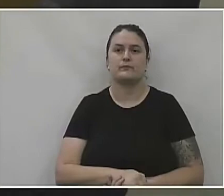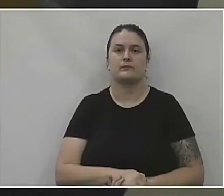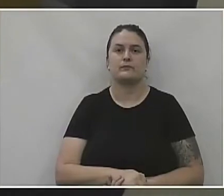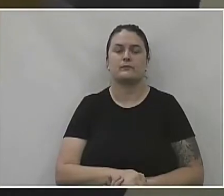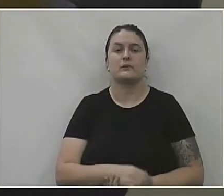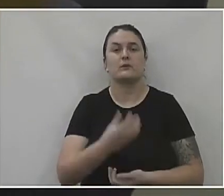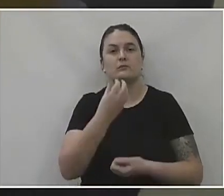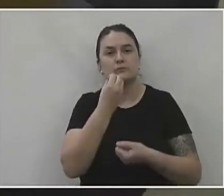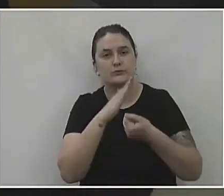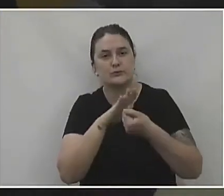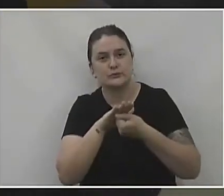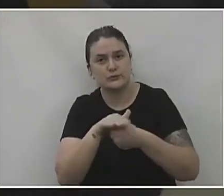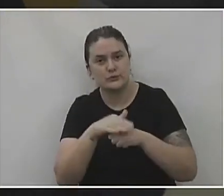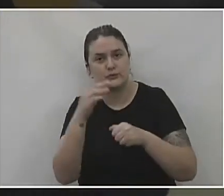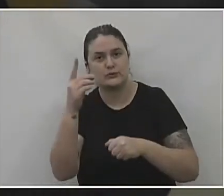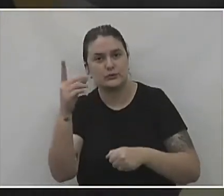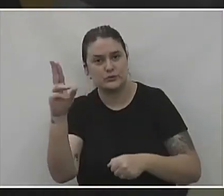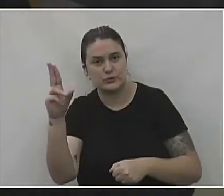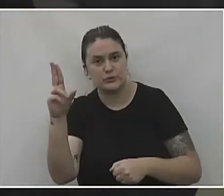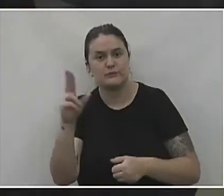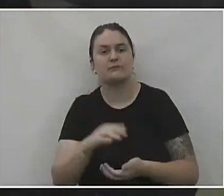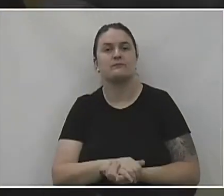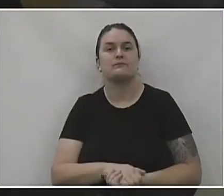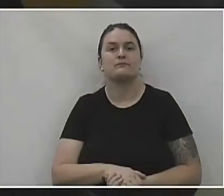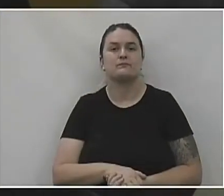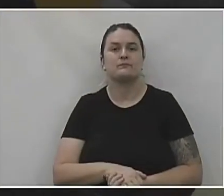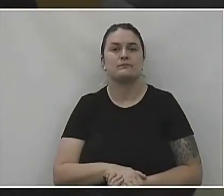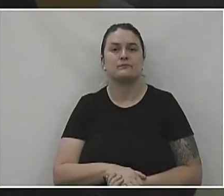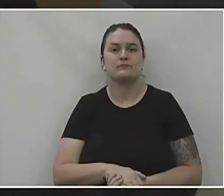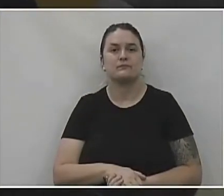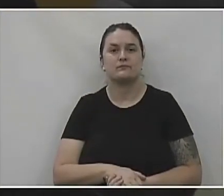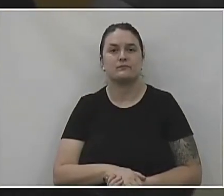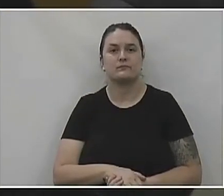Primeira noite, boa noite, doutor. Boa noite. Doutor Fernando.